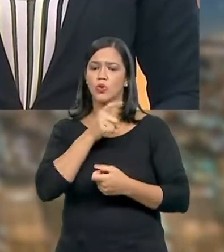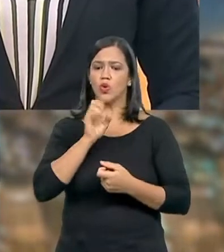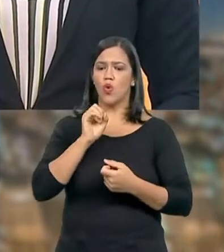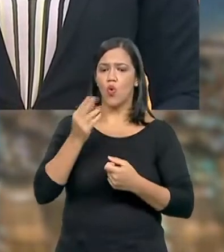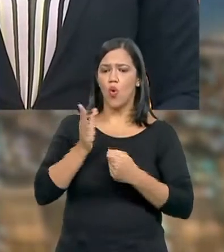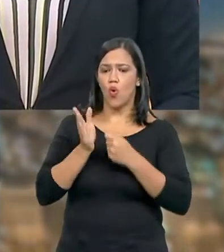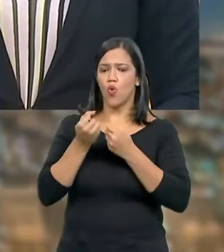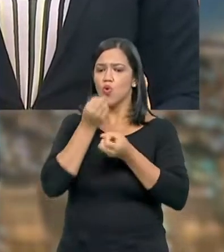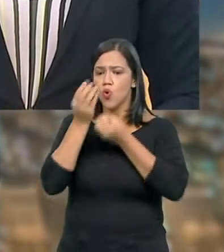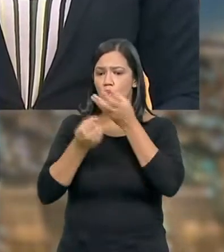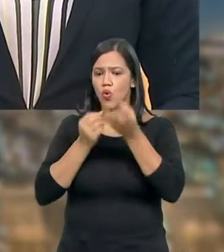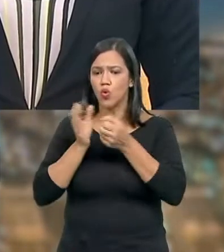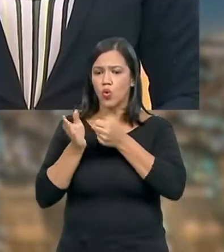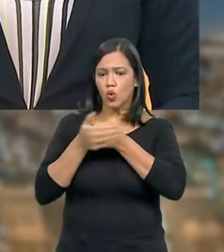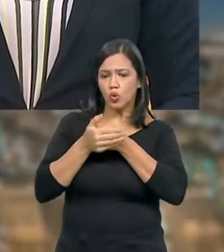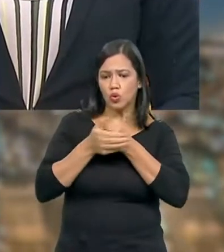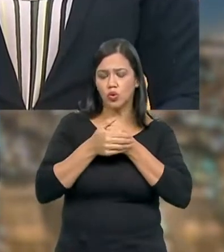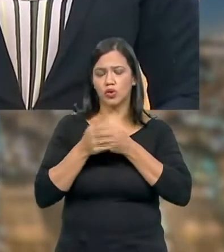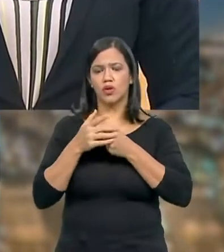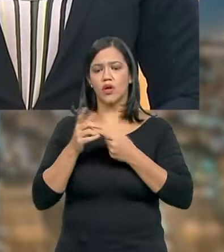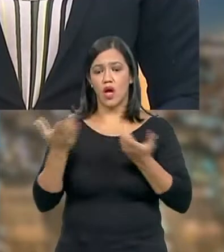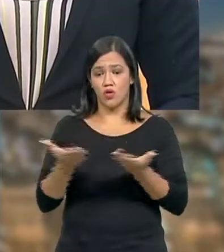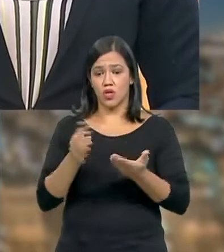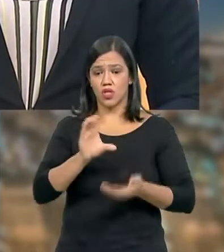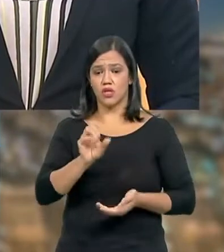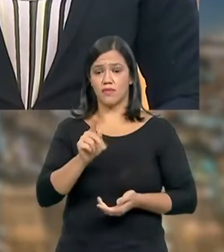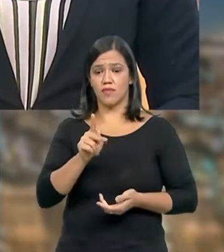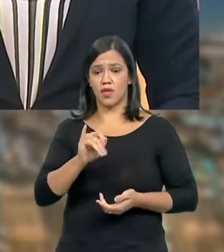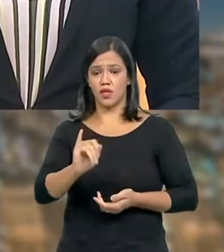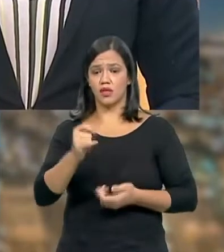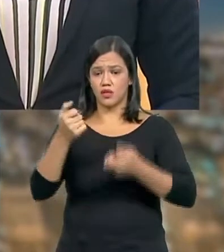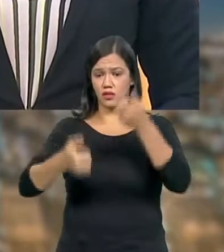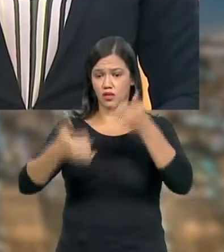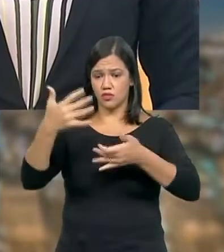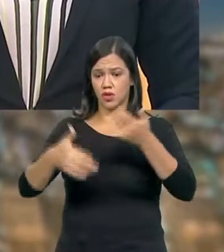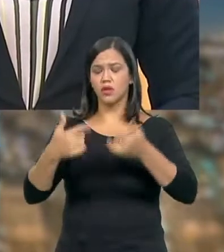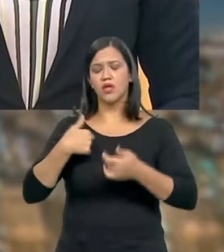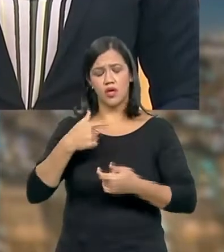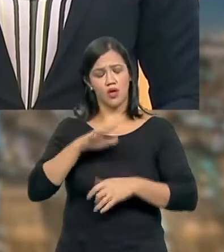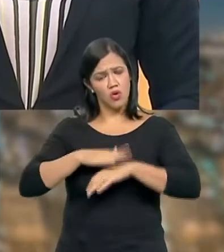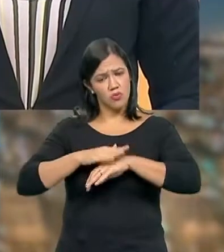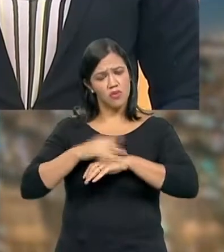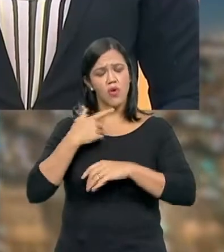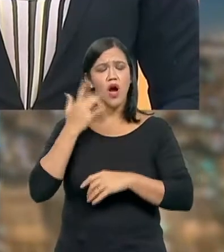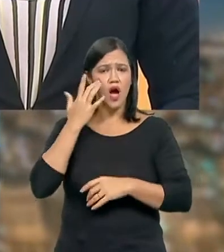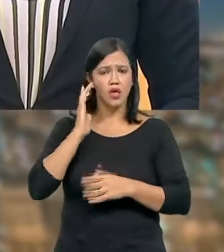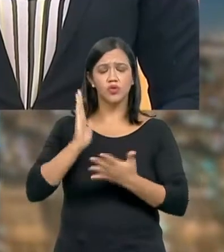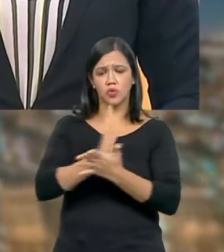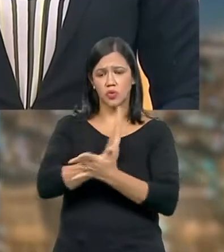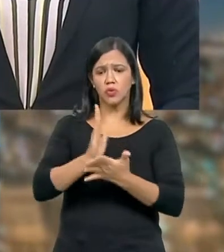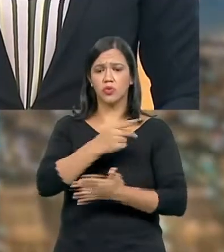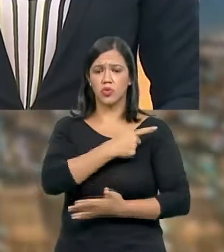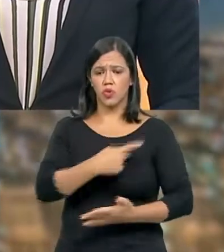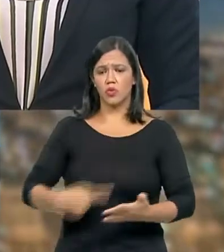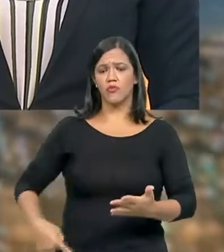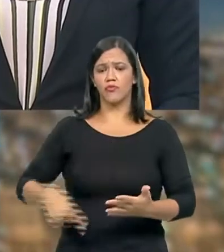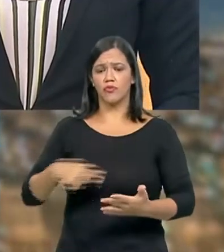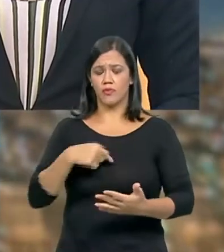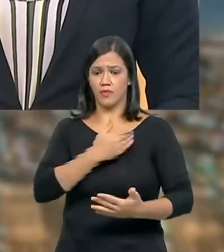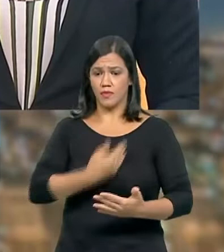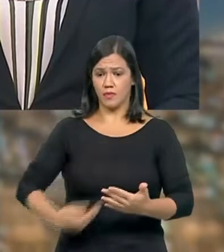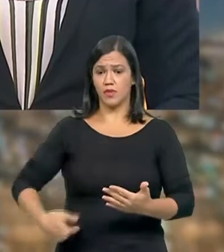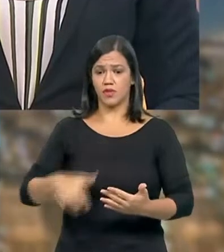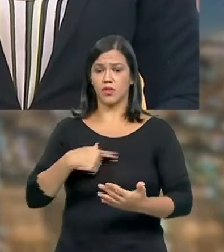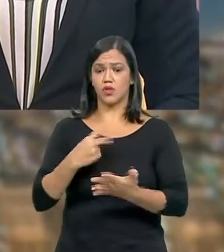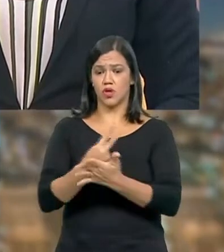se houve omissão por parte do governo, se o governo errou. Particularmente, eu acho que o governo errou, sim, em muitos pontos nessa pandemia, na condução dela.